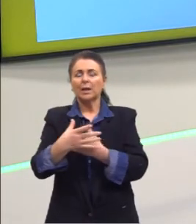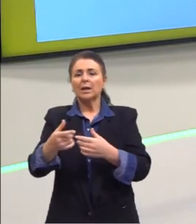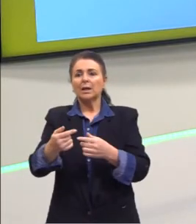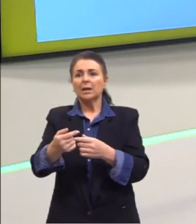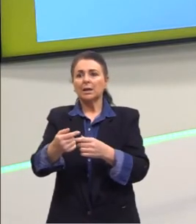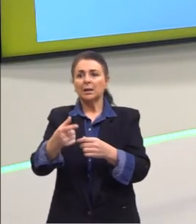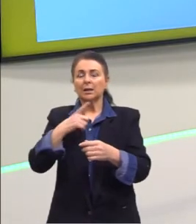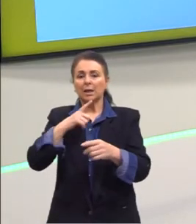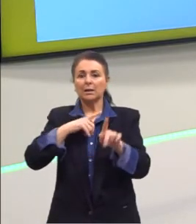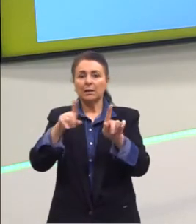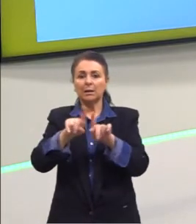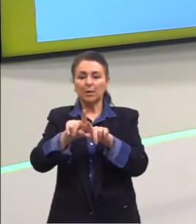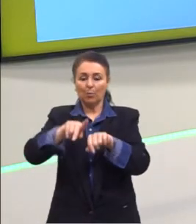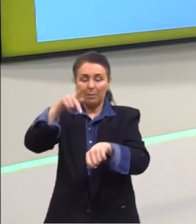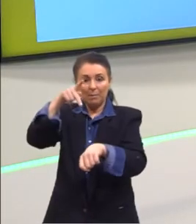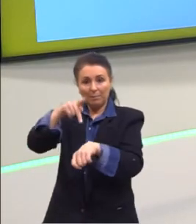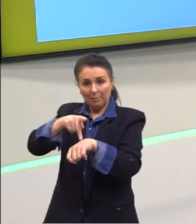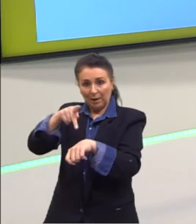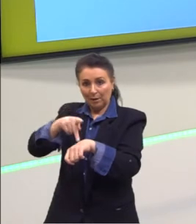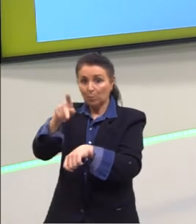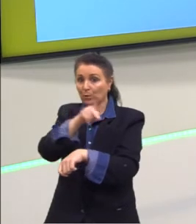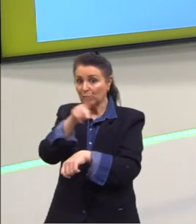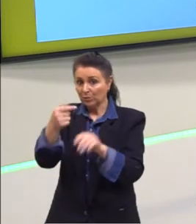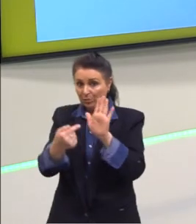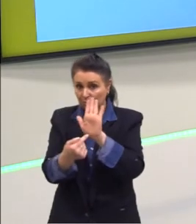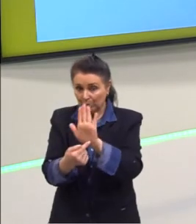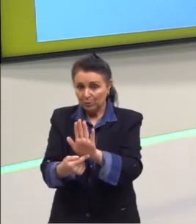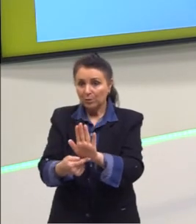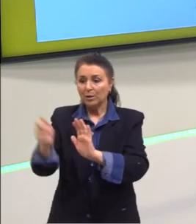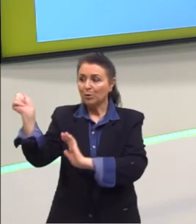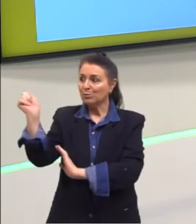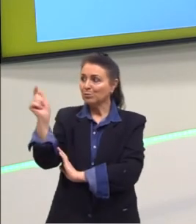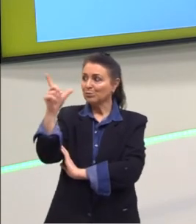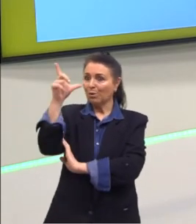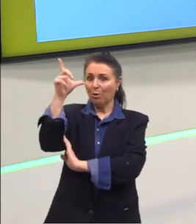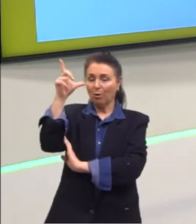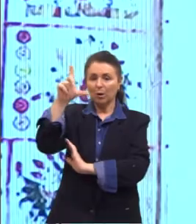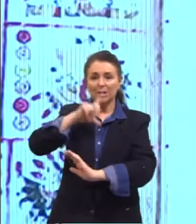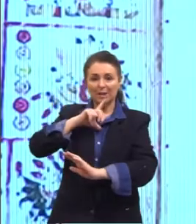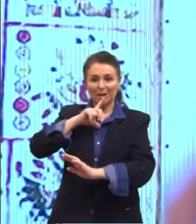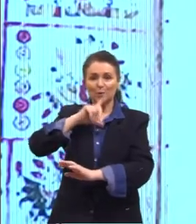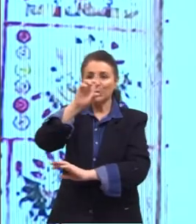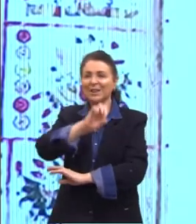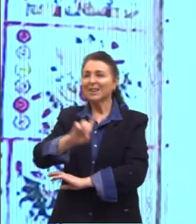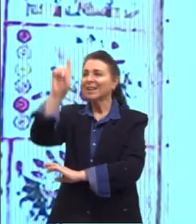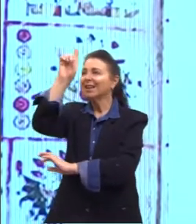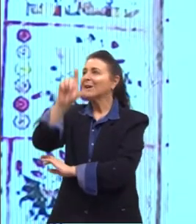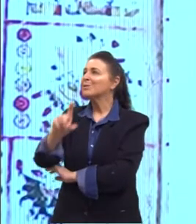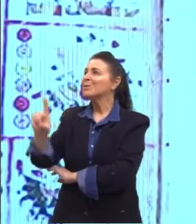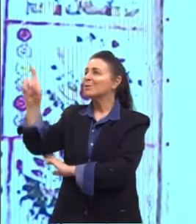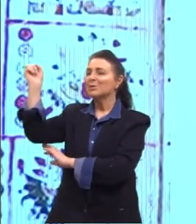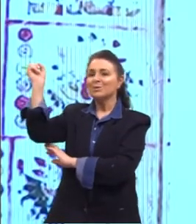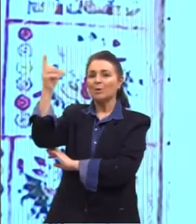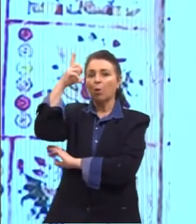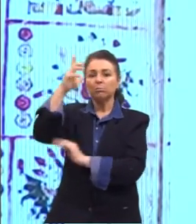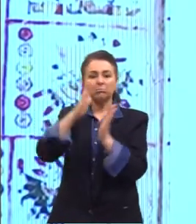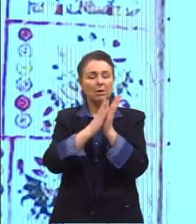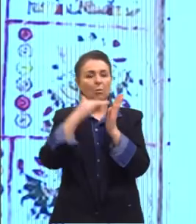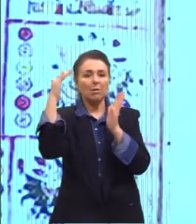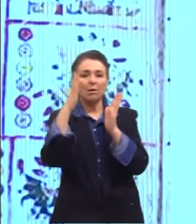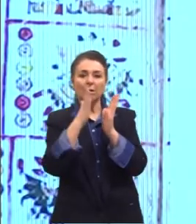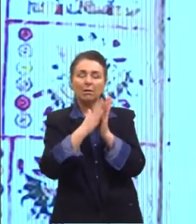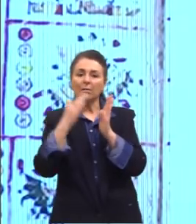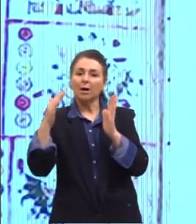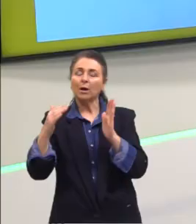fundo nós temos a pedra, essa pedra sol, no centro ela tem o deus sol, que era um calendário azteca.